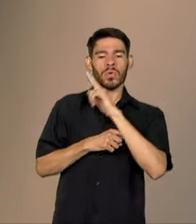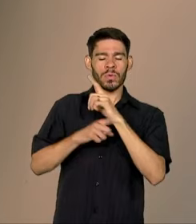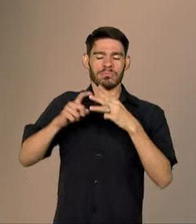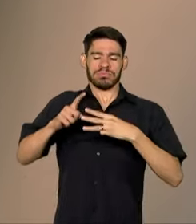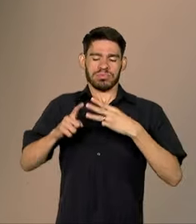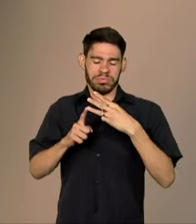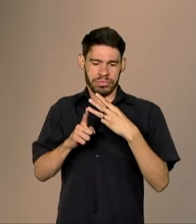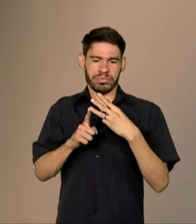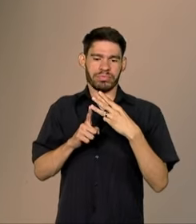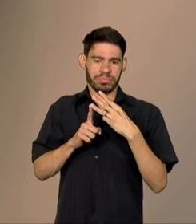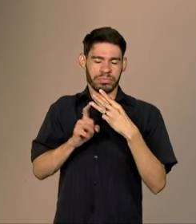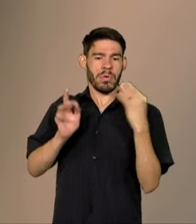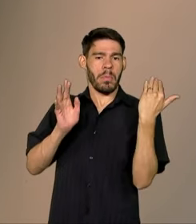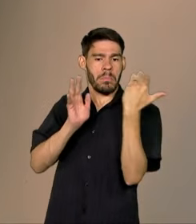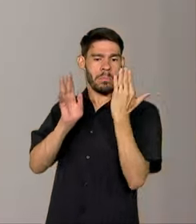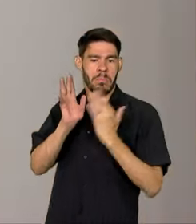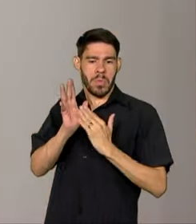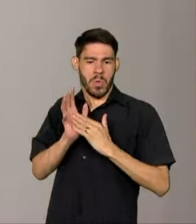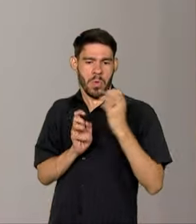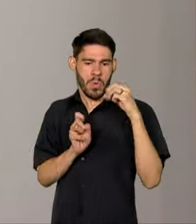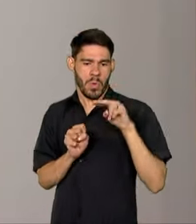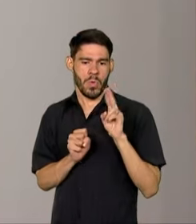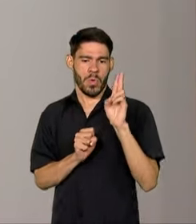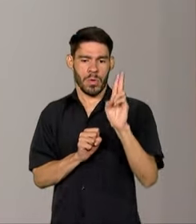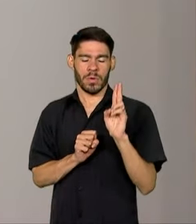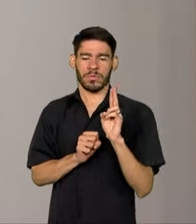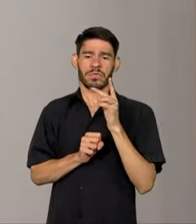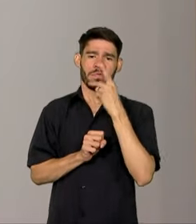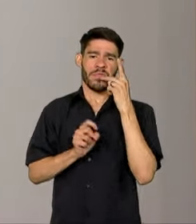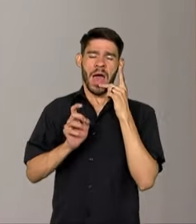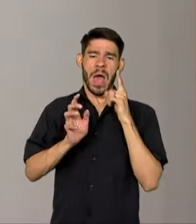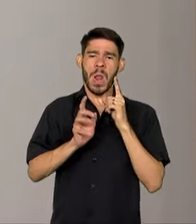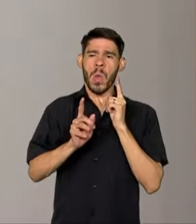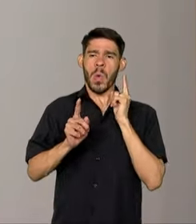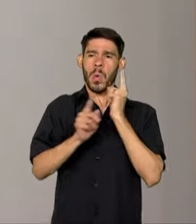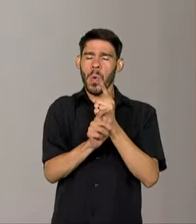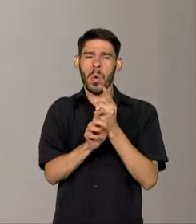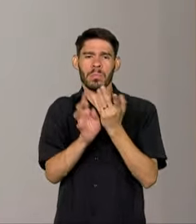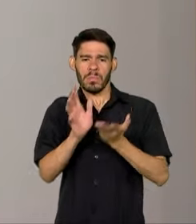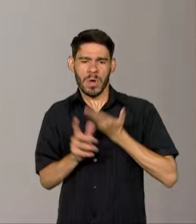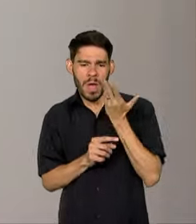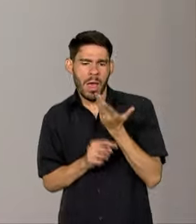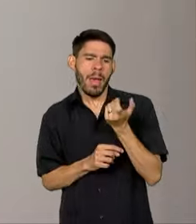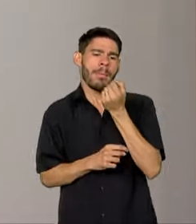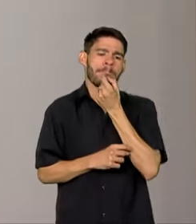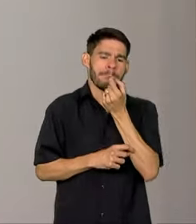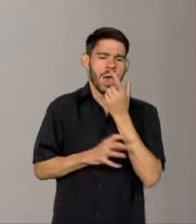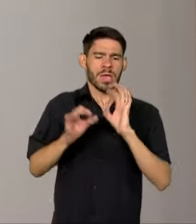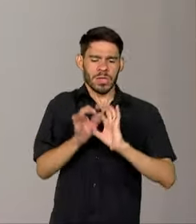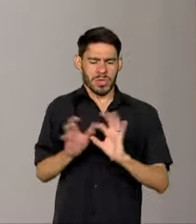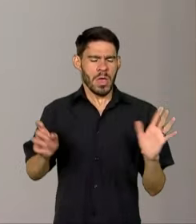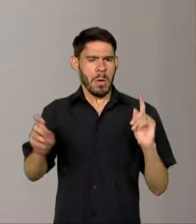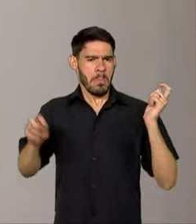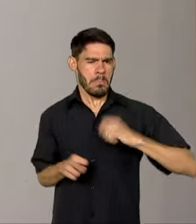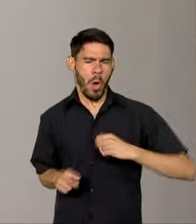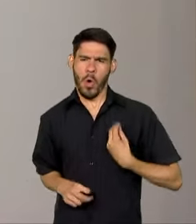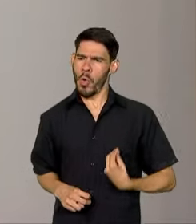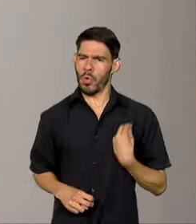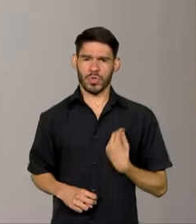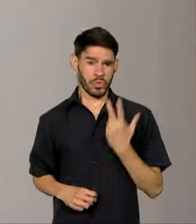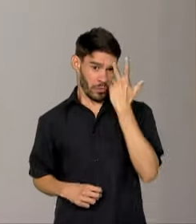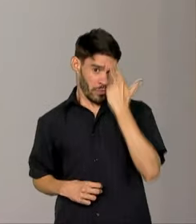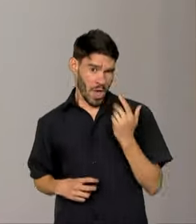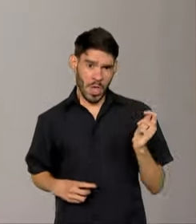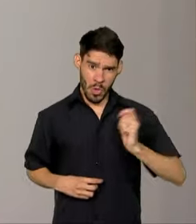3 metas colocadas pelas Nações Unidas. O senhor falou do diagnóstico, tratamento, com a medicação disponível. É possível ter uma vida